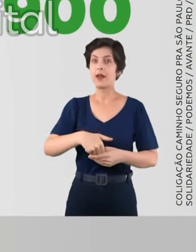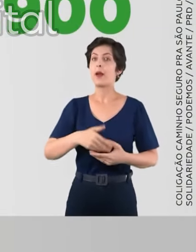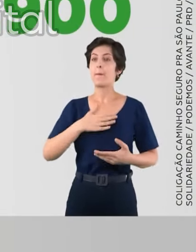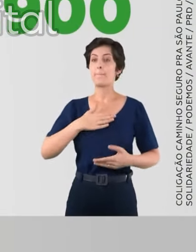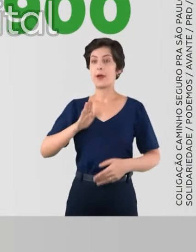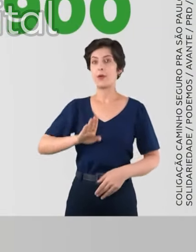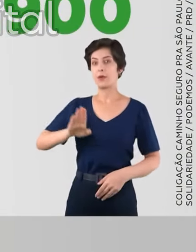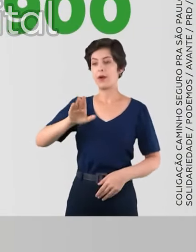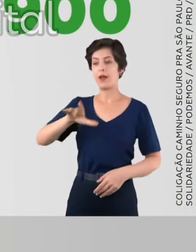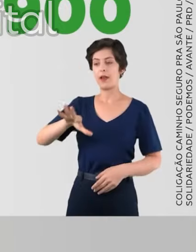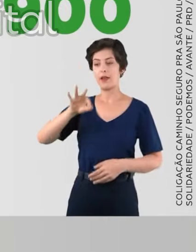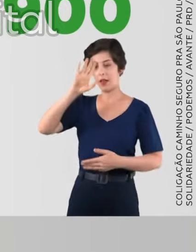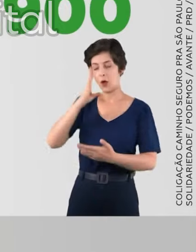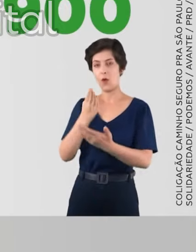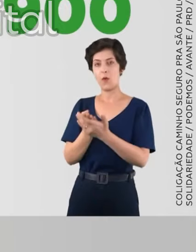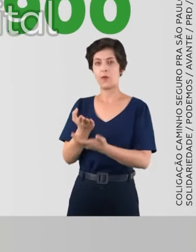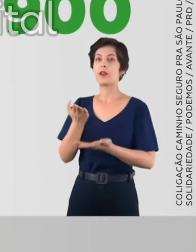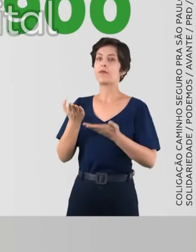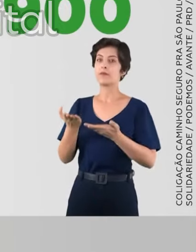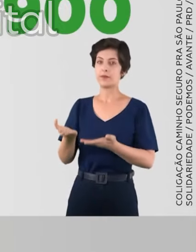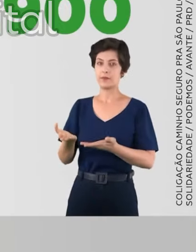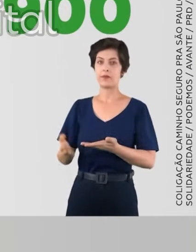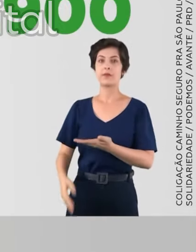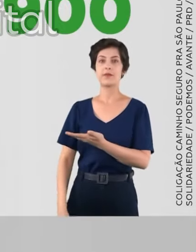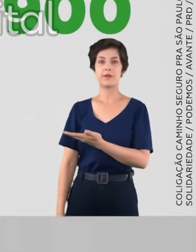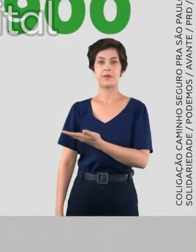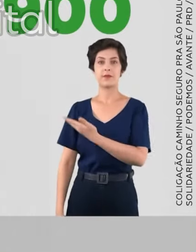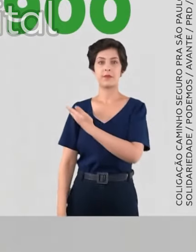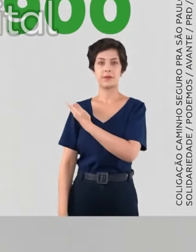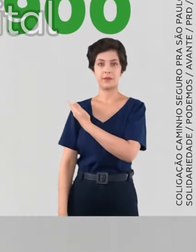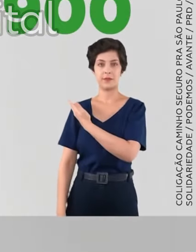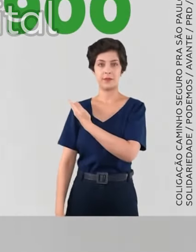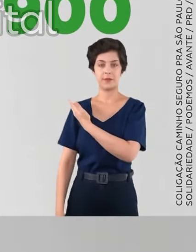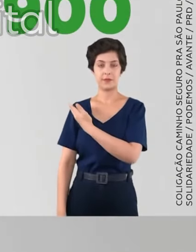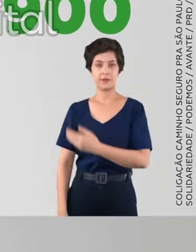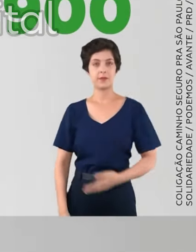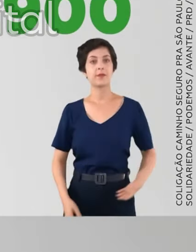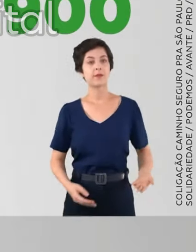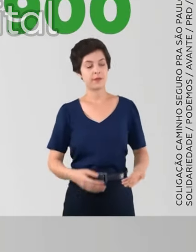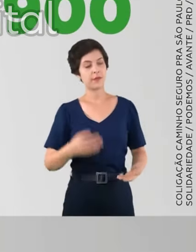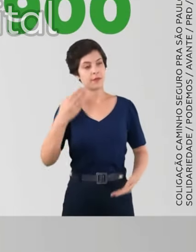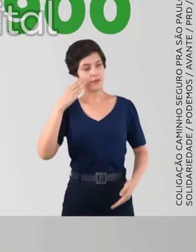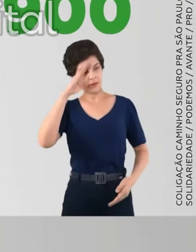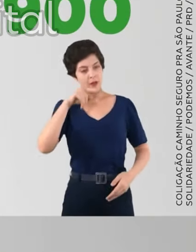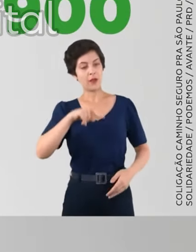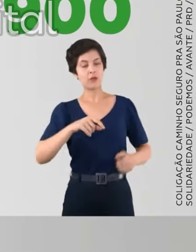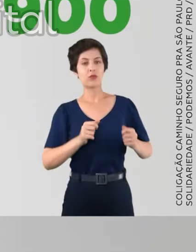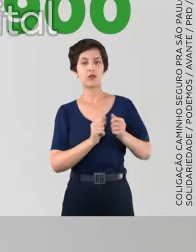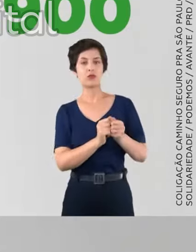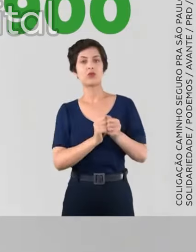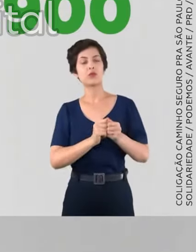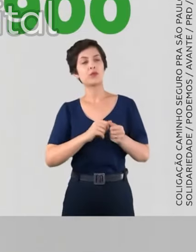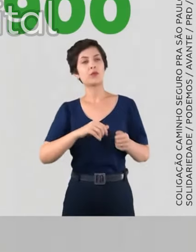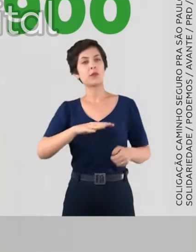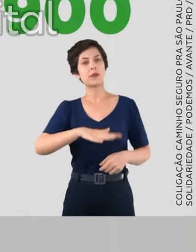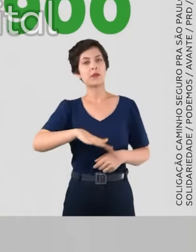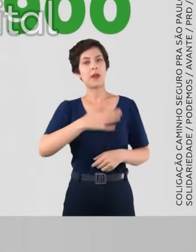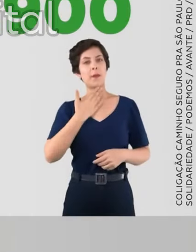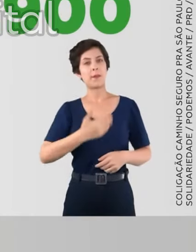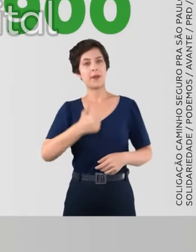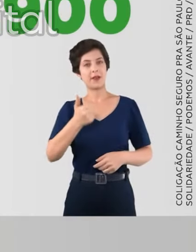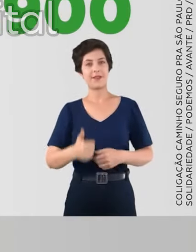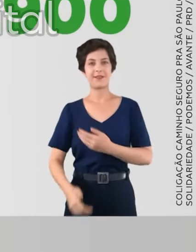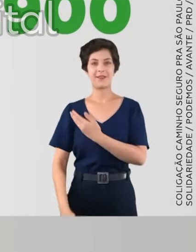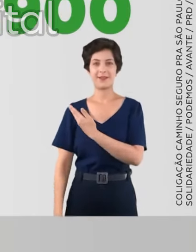a eleição. Eu tenho meu candidato em quem confio. É o Tenente Bahia 22-900. Major, juntos faremos uma